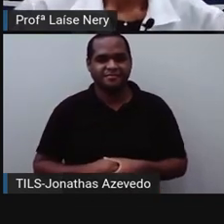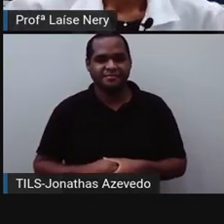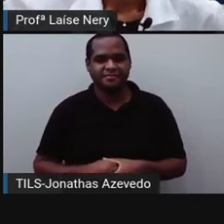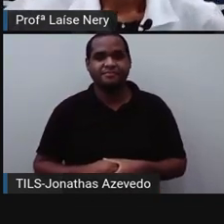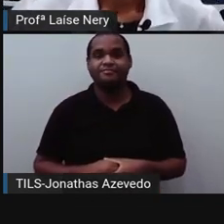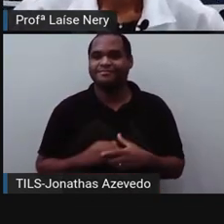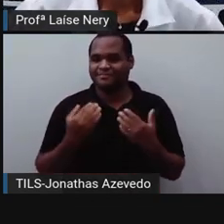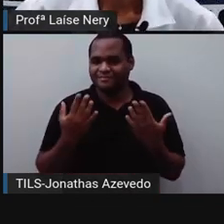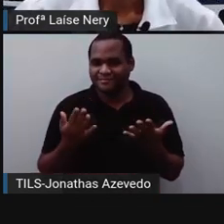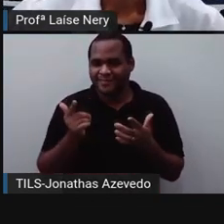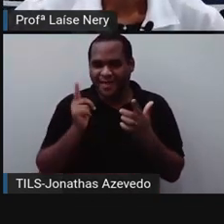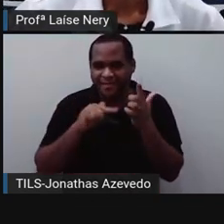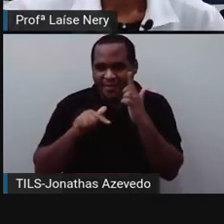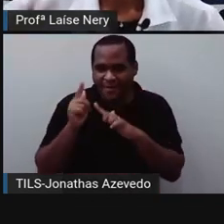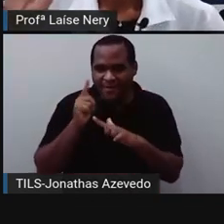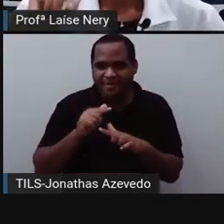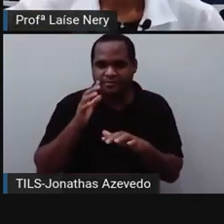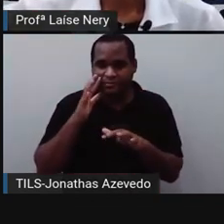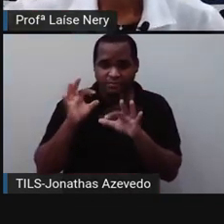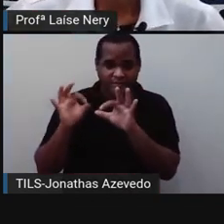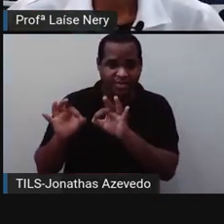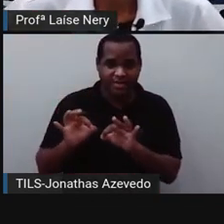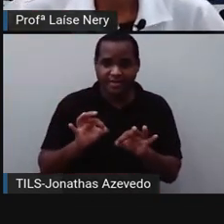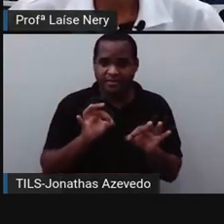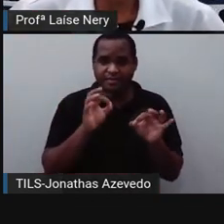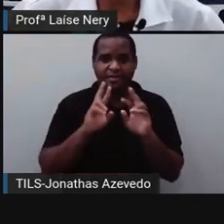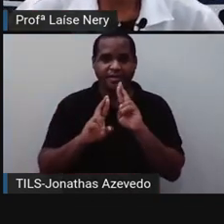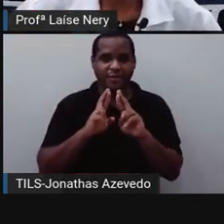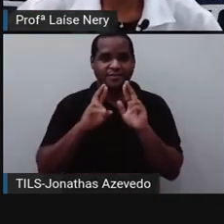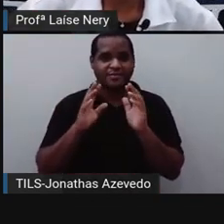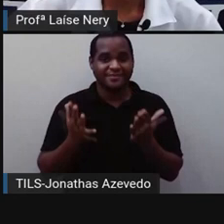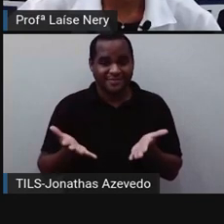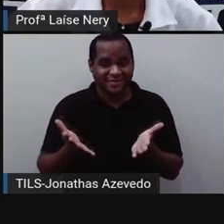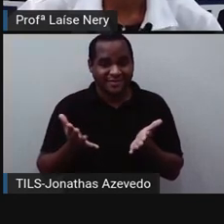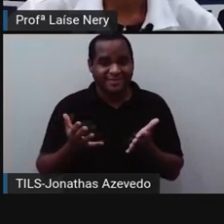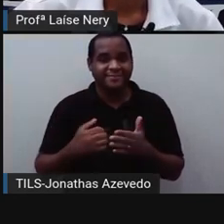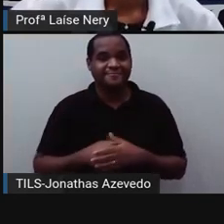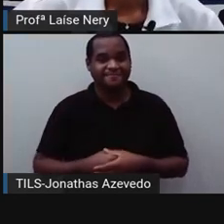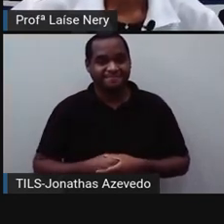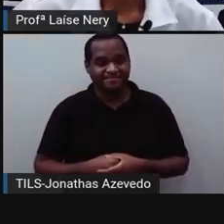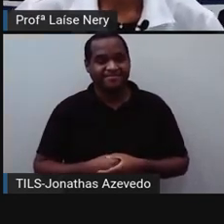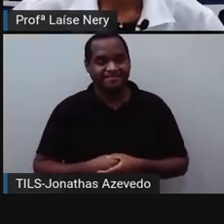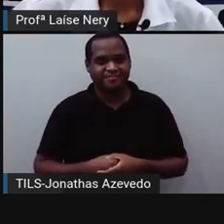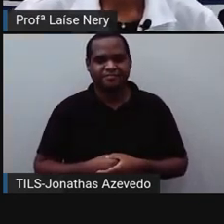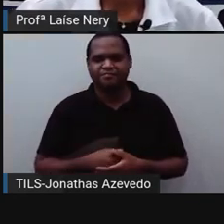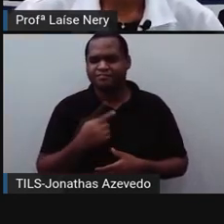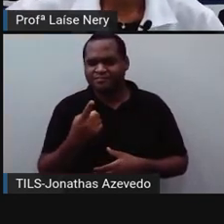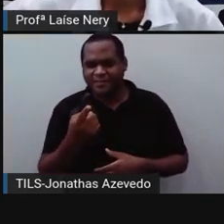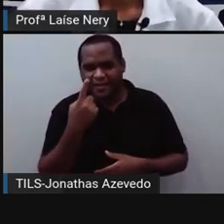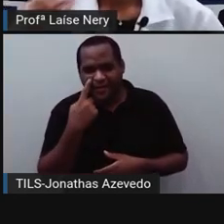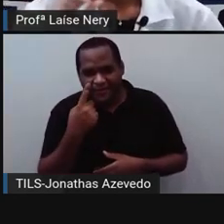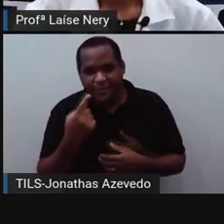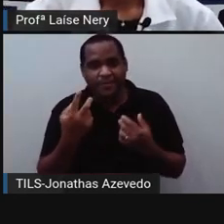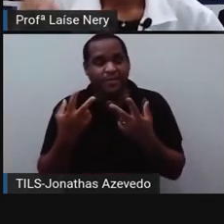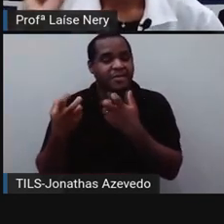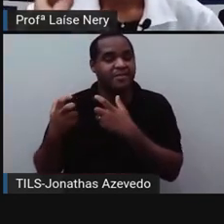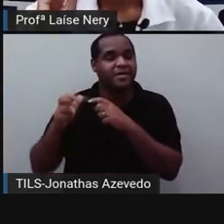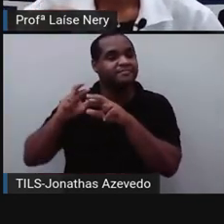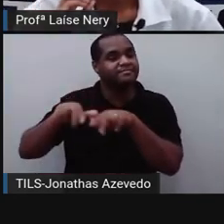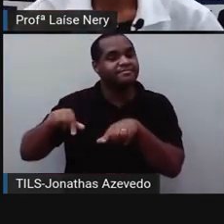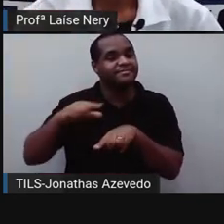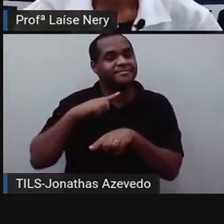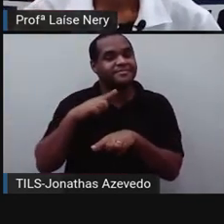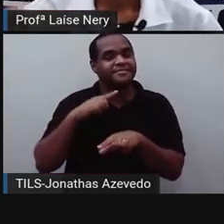E aí, você conseguiu acertar todas as respostas aqui junto comigo e observou bem todas